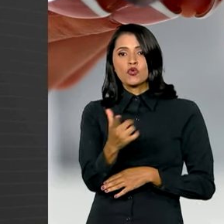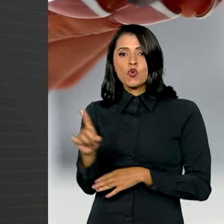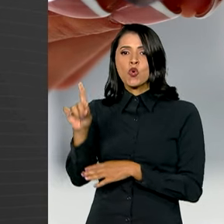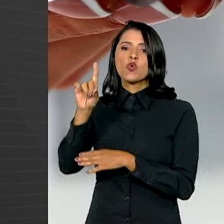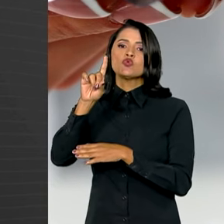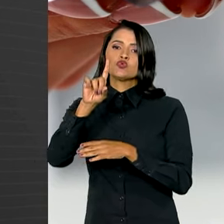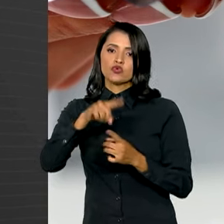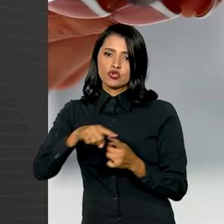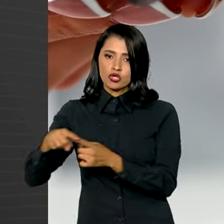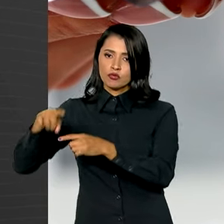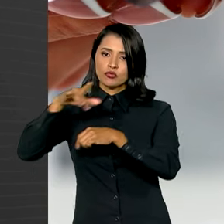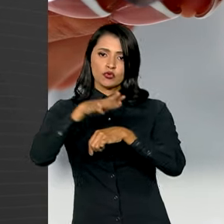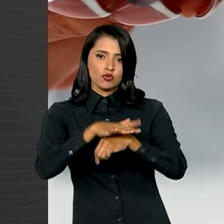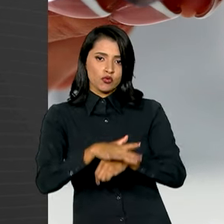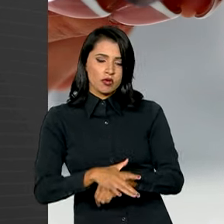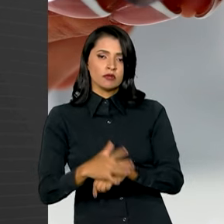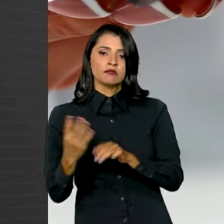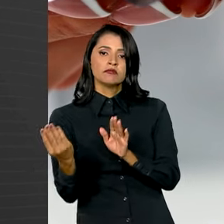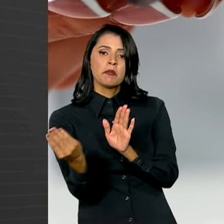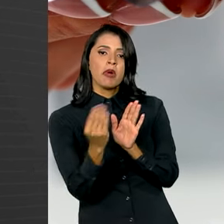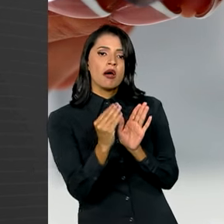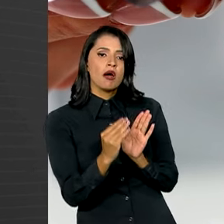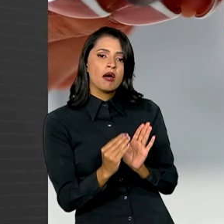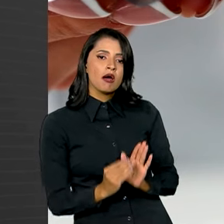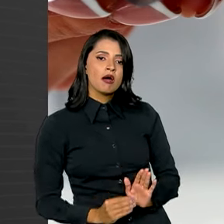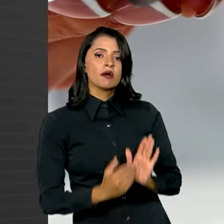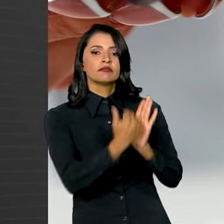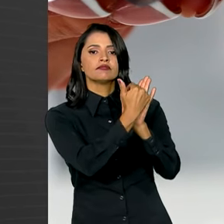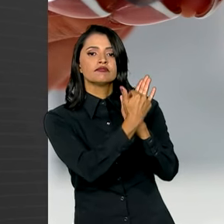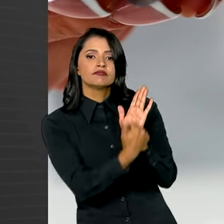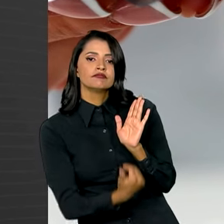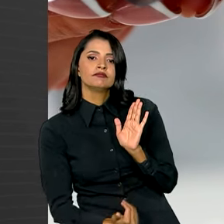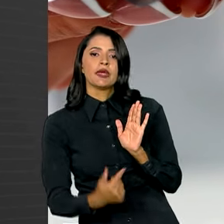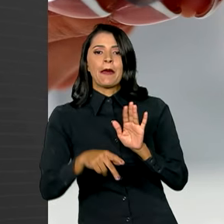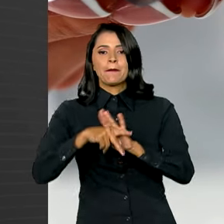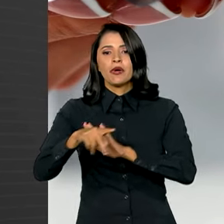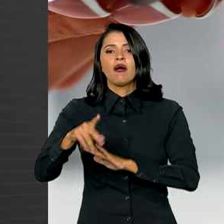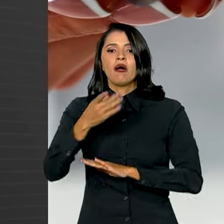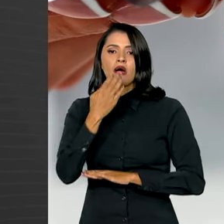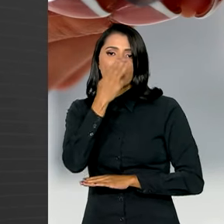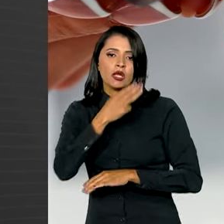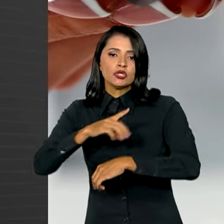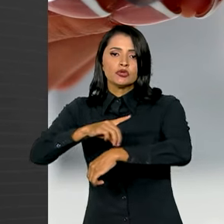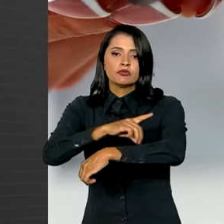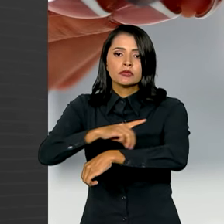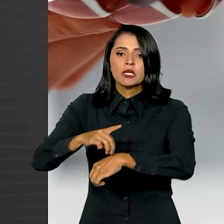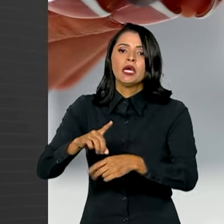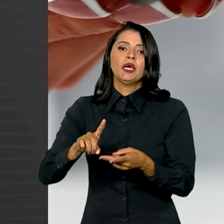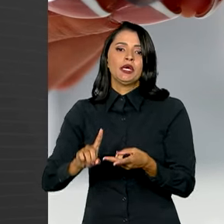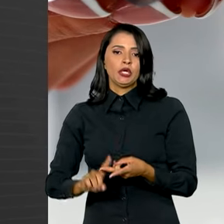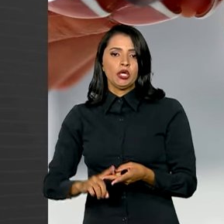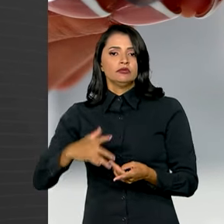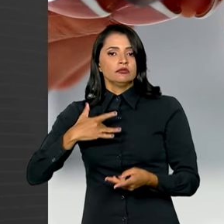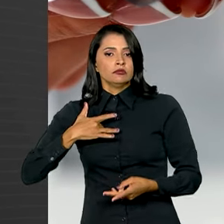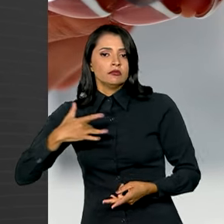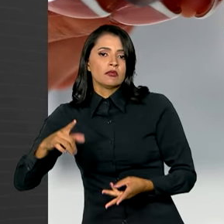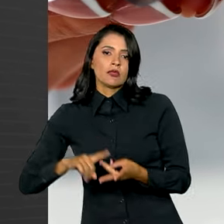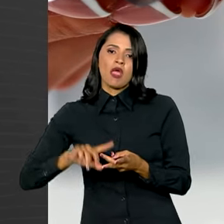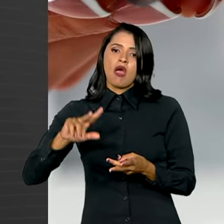doenças. As incorporações incluem produtos para diabetes, tuberculose, HIV,